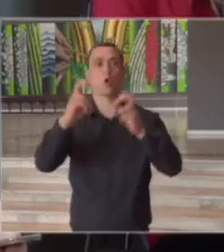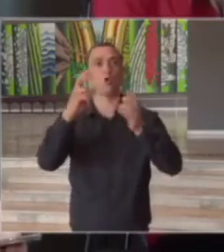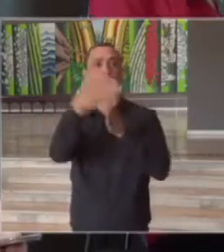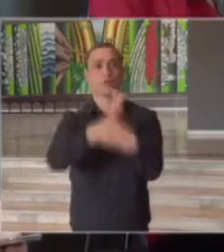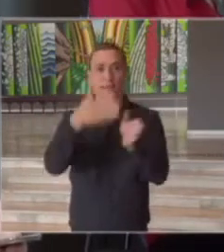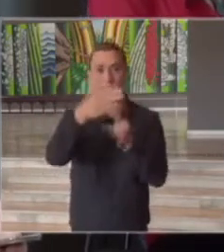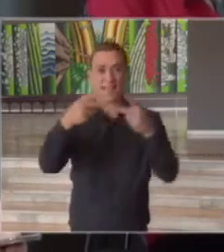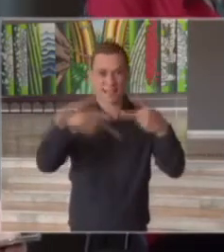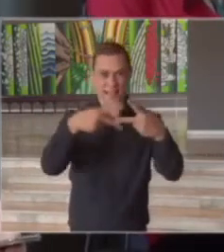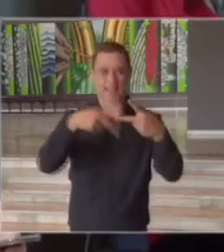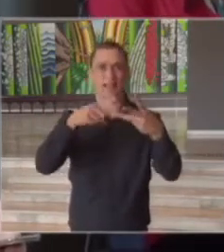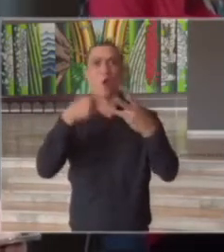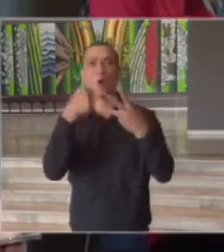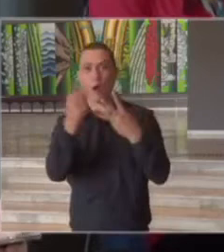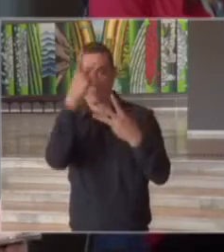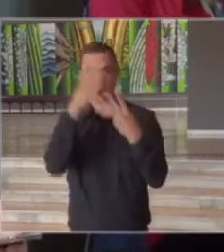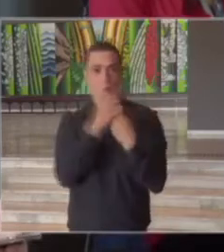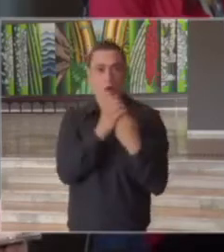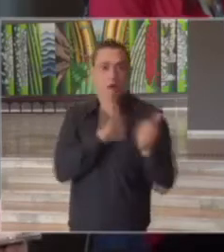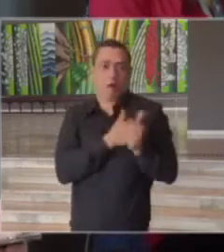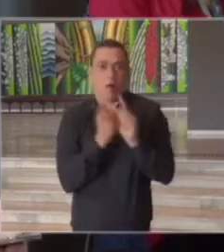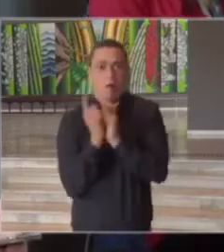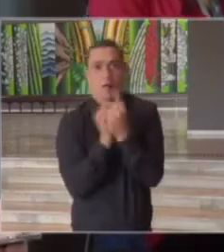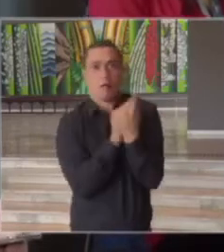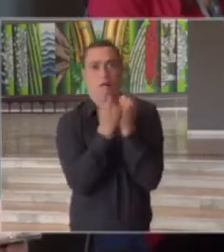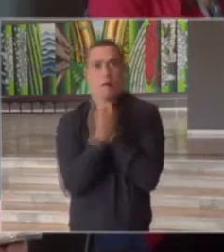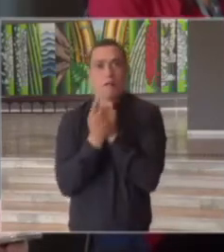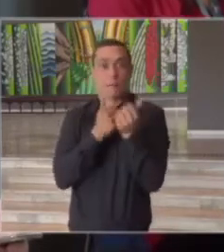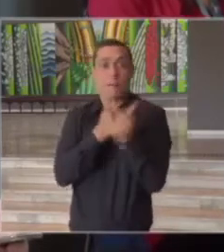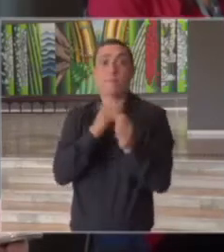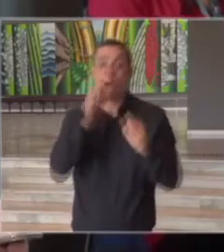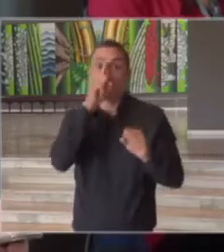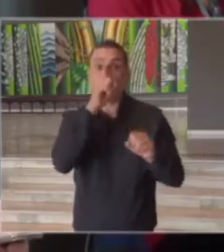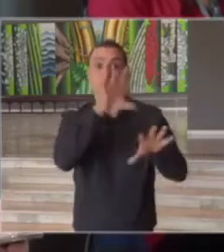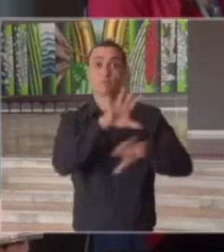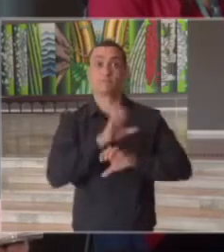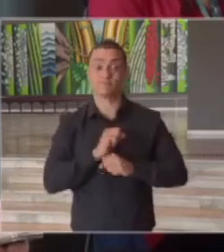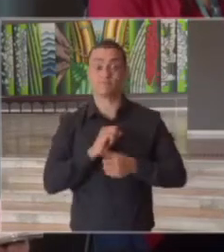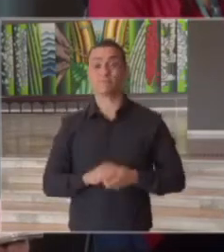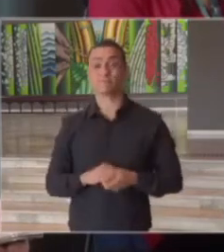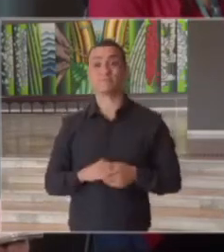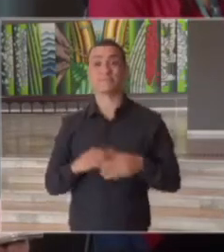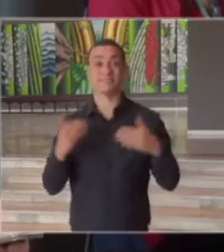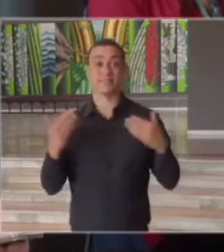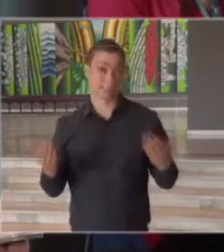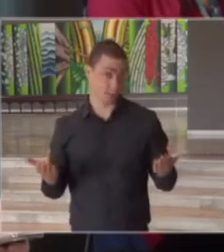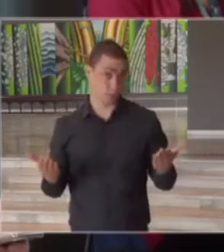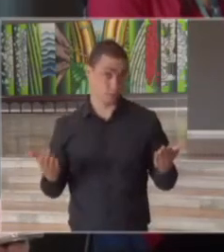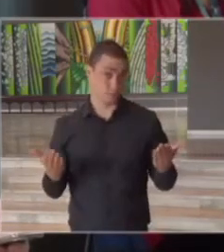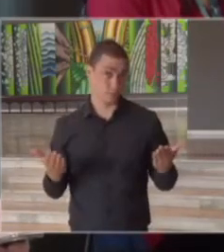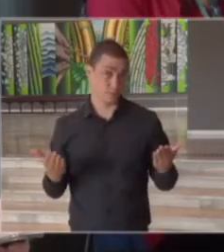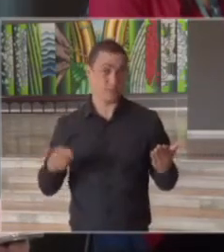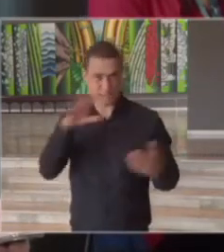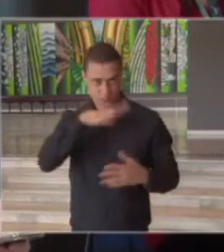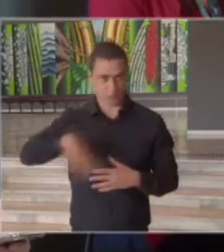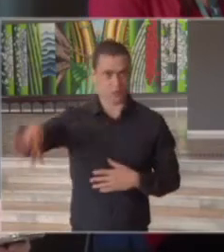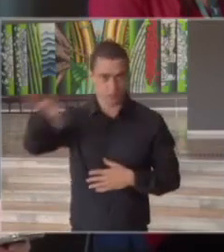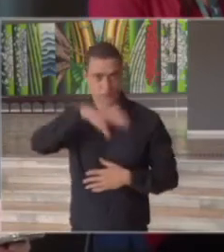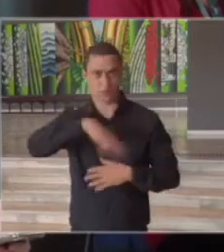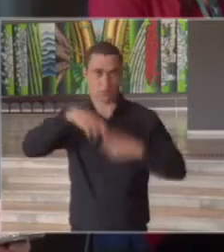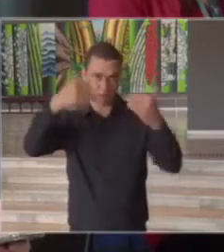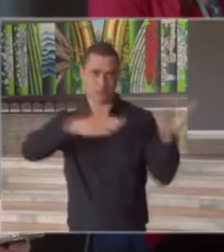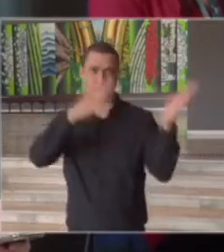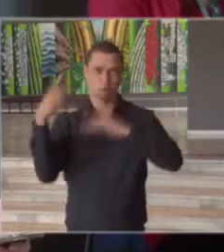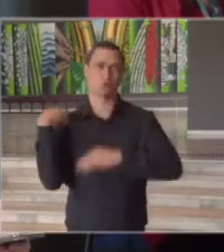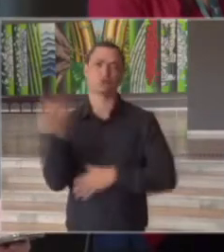trens muito próximas umas das outras correndo risco de contágio diante dessa situação que é óbvia